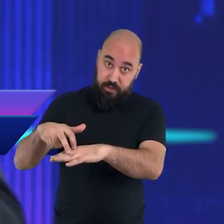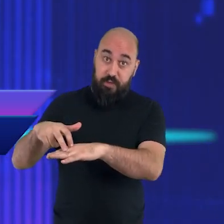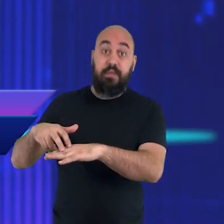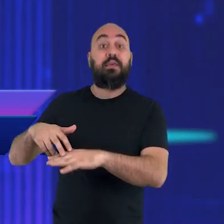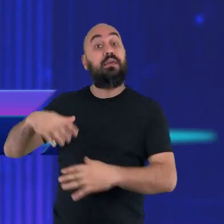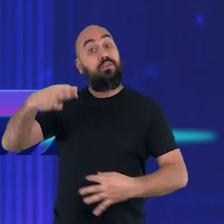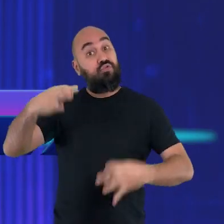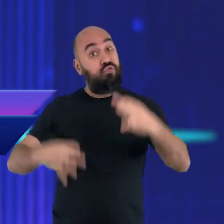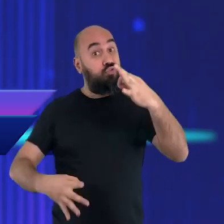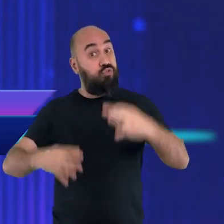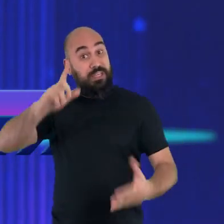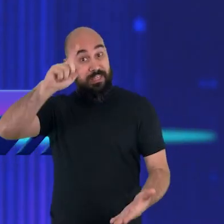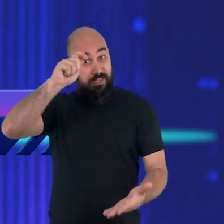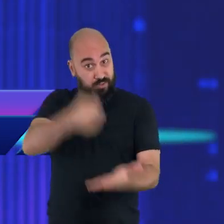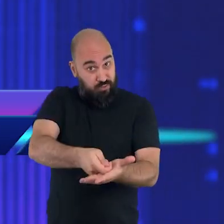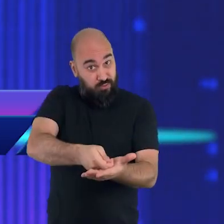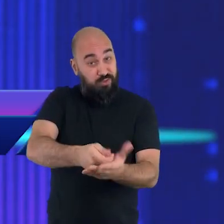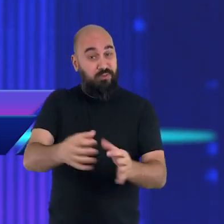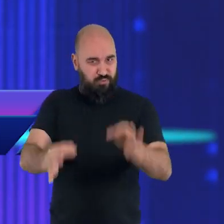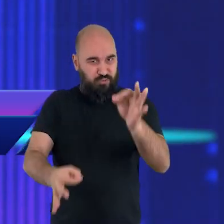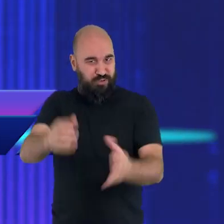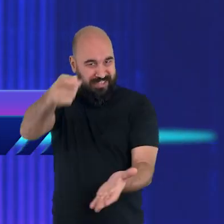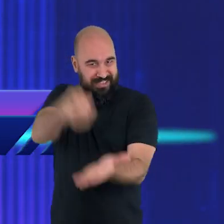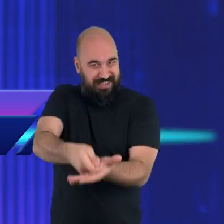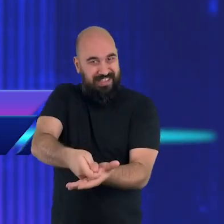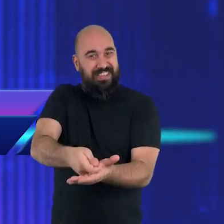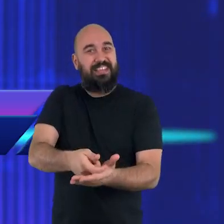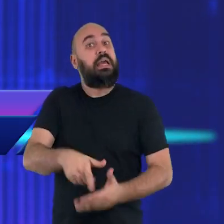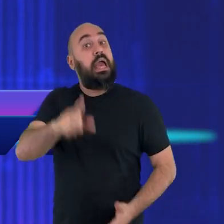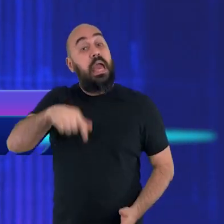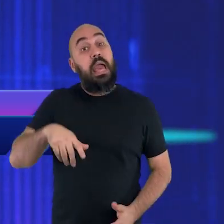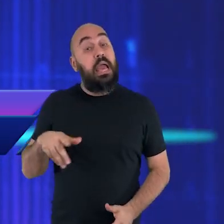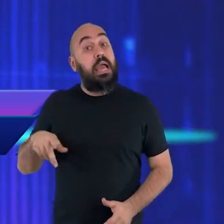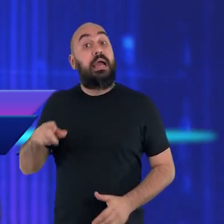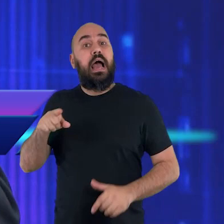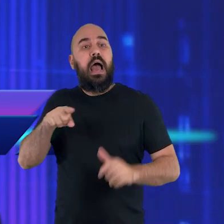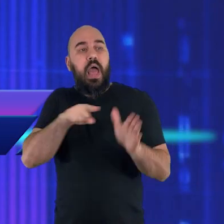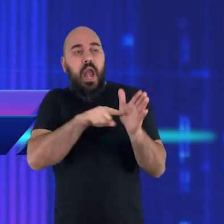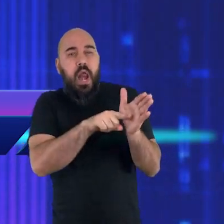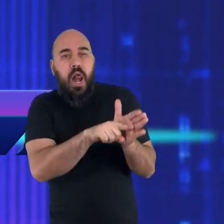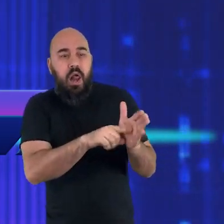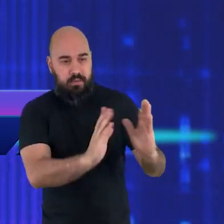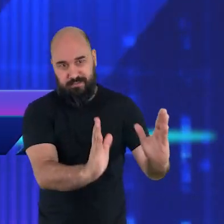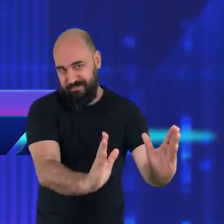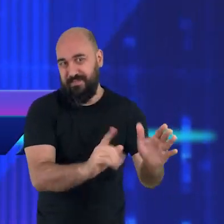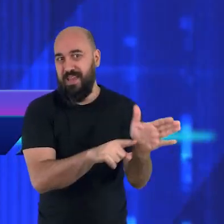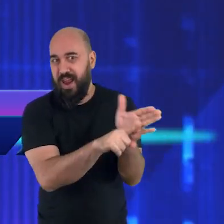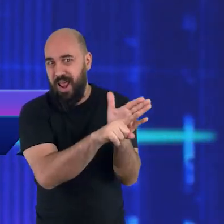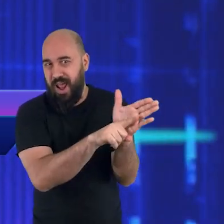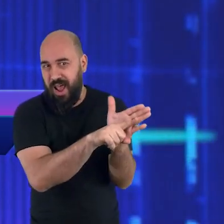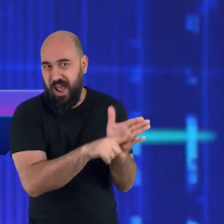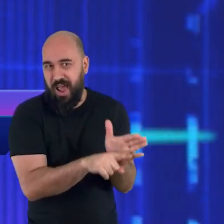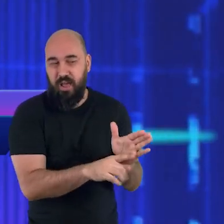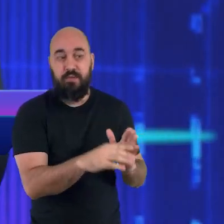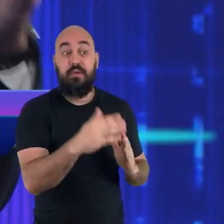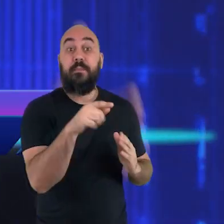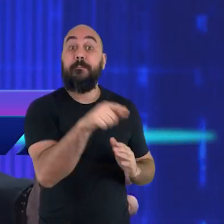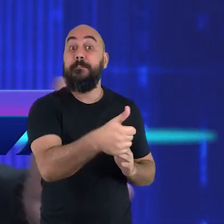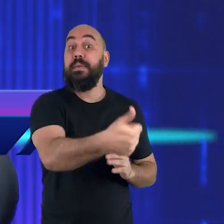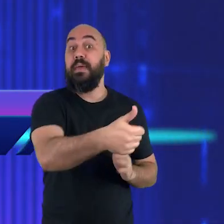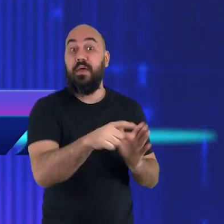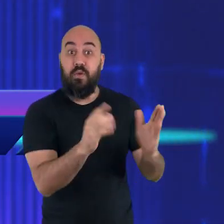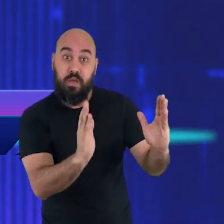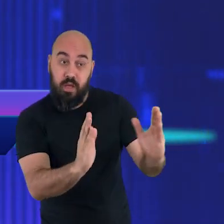investigativo. Desse juízo que está avaliando e analisando cada um dos seres humanos. Todos nós estamos sendo